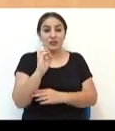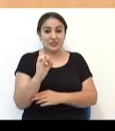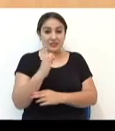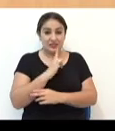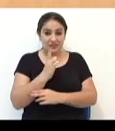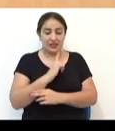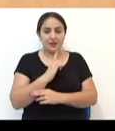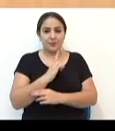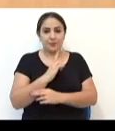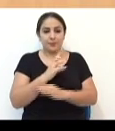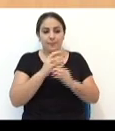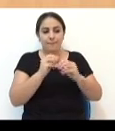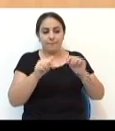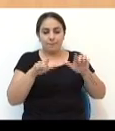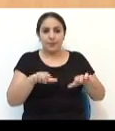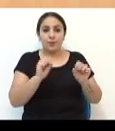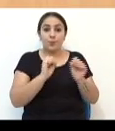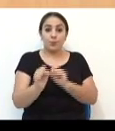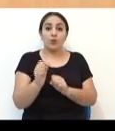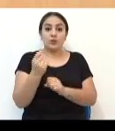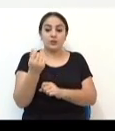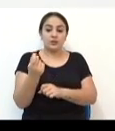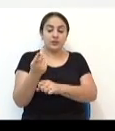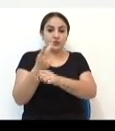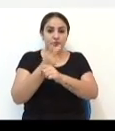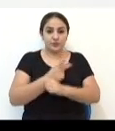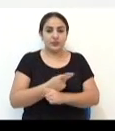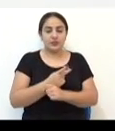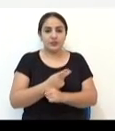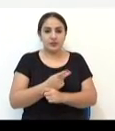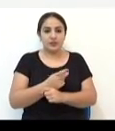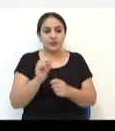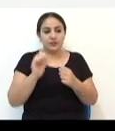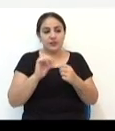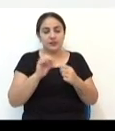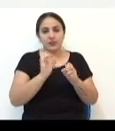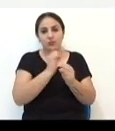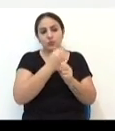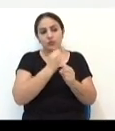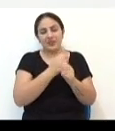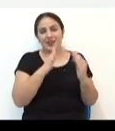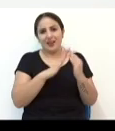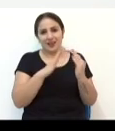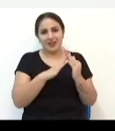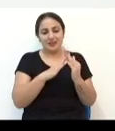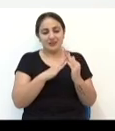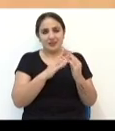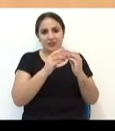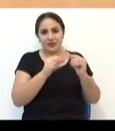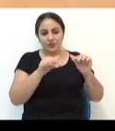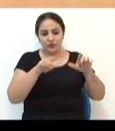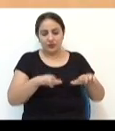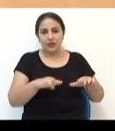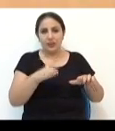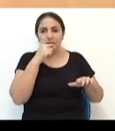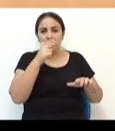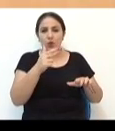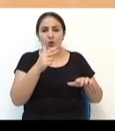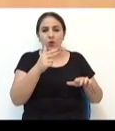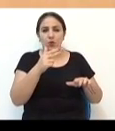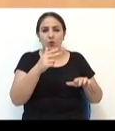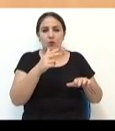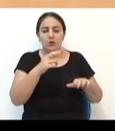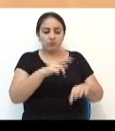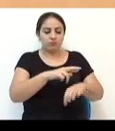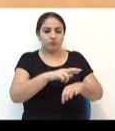terreno regularizado, tu pode fazer um financiamento de fazer a construção da tua casa. E o terreno fica como um